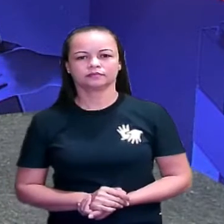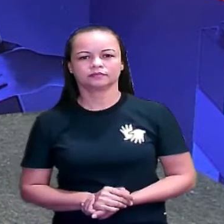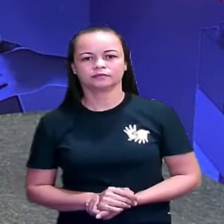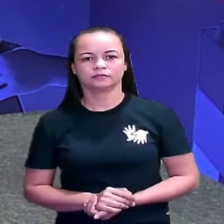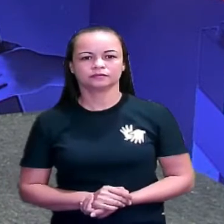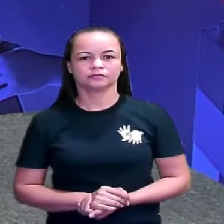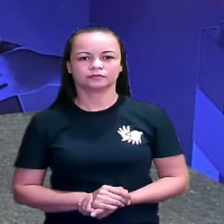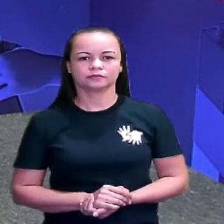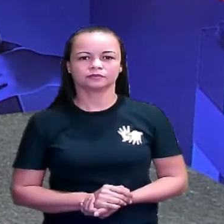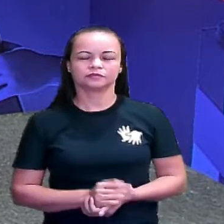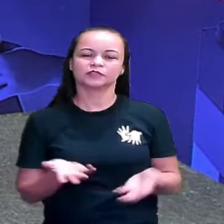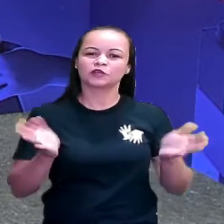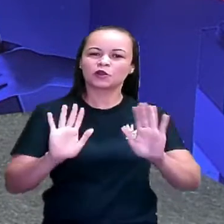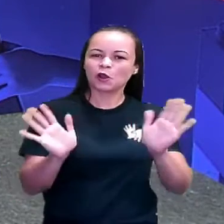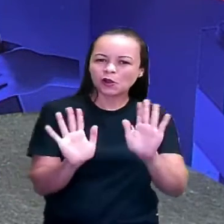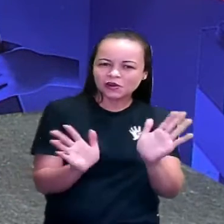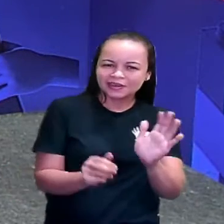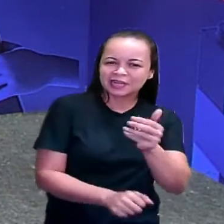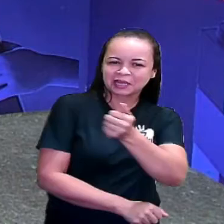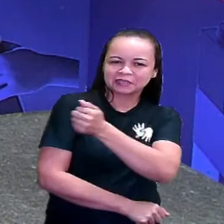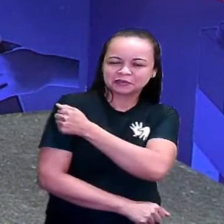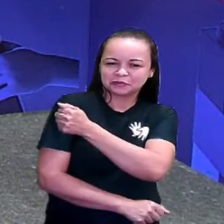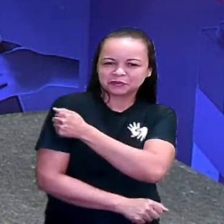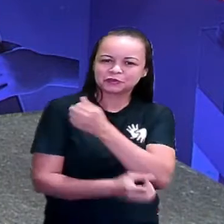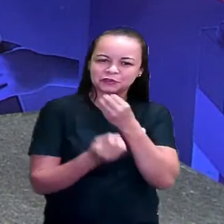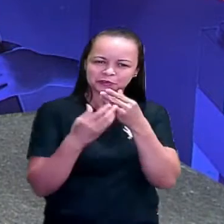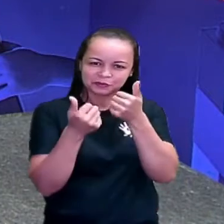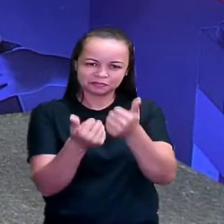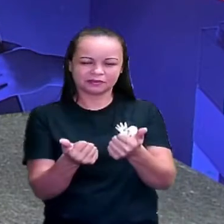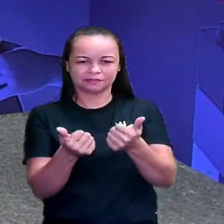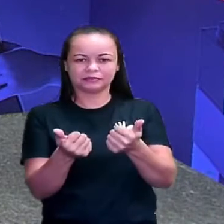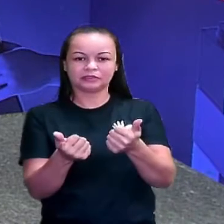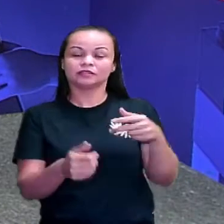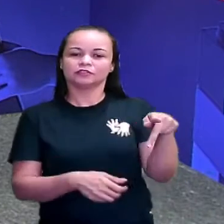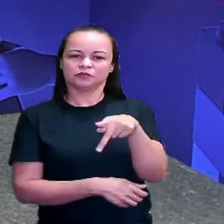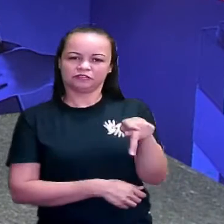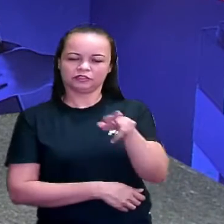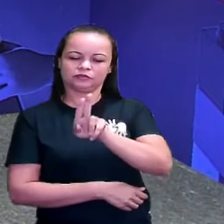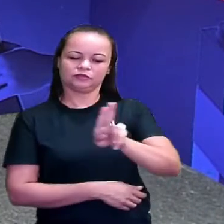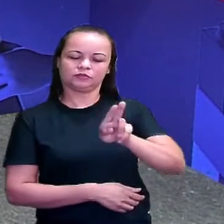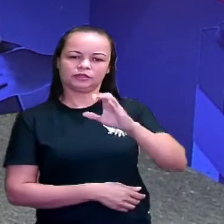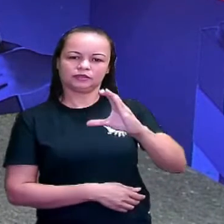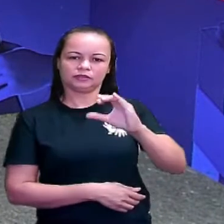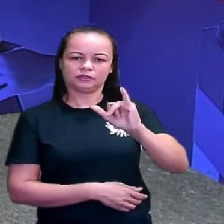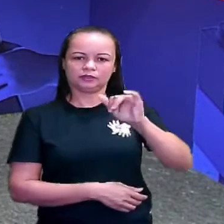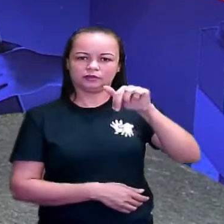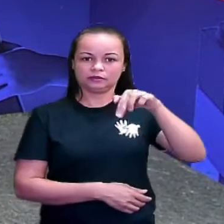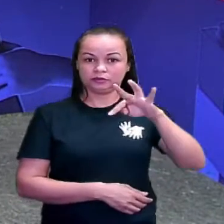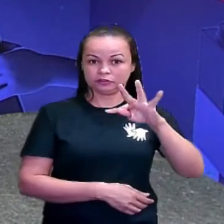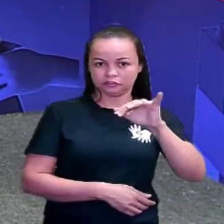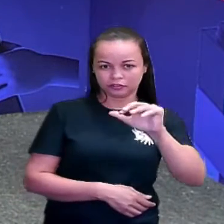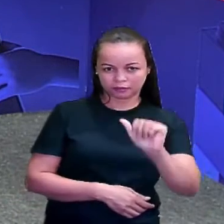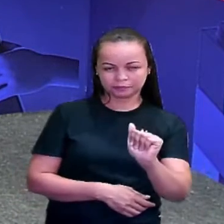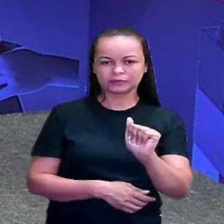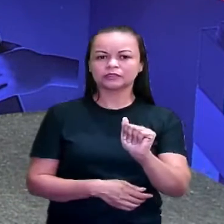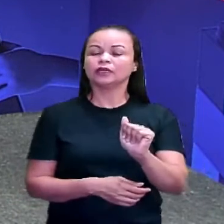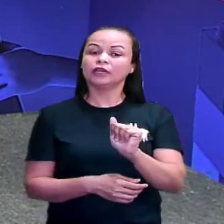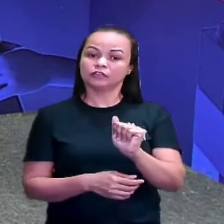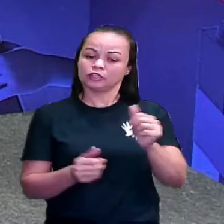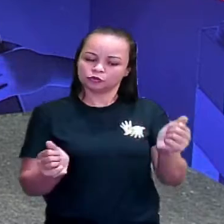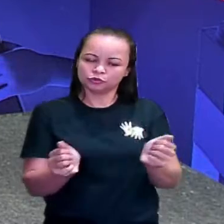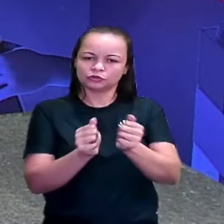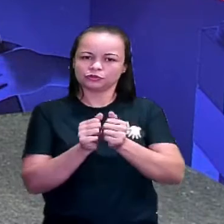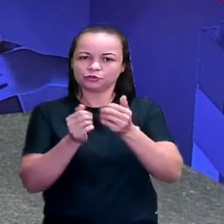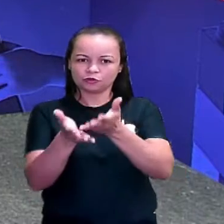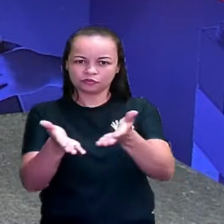Olá pessoal, tudo bem? Eu sou a professora Cíntia Marques e irei acompanhar vocês na